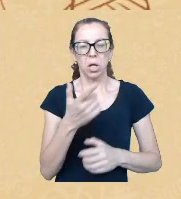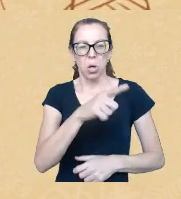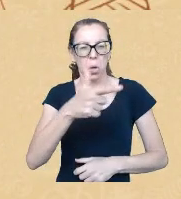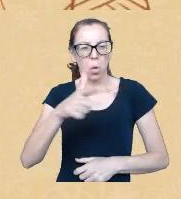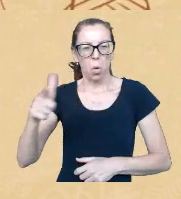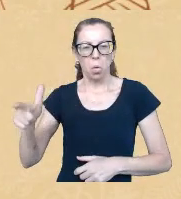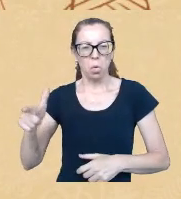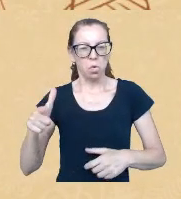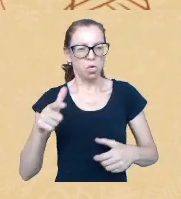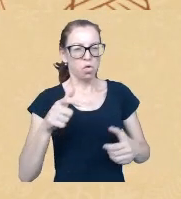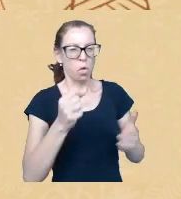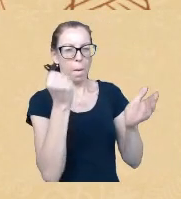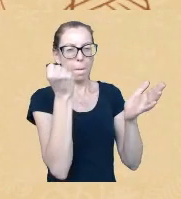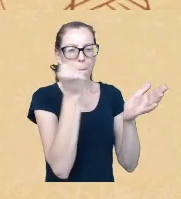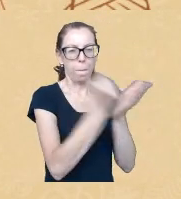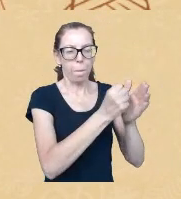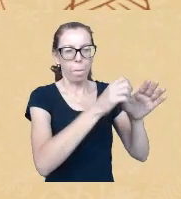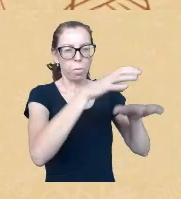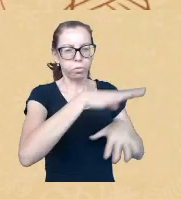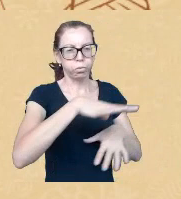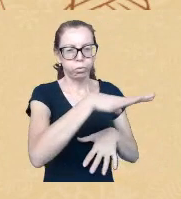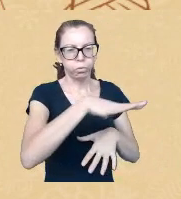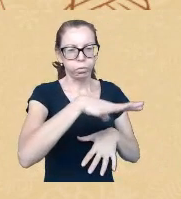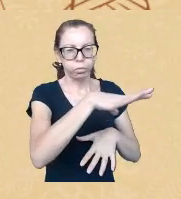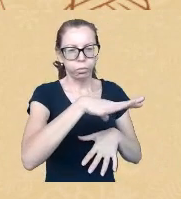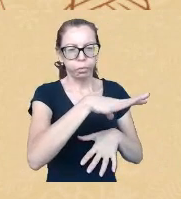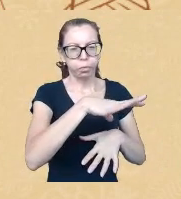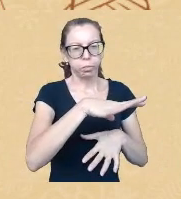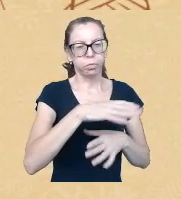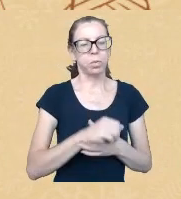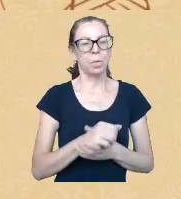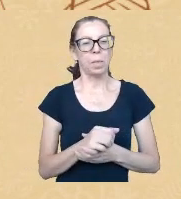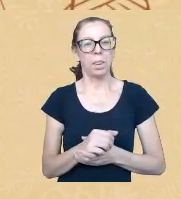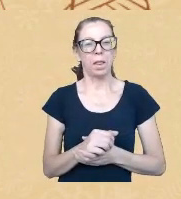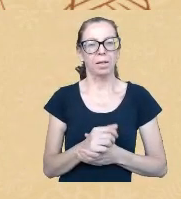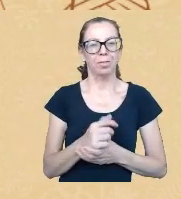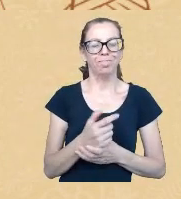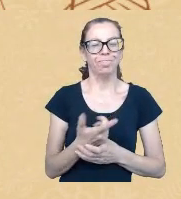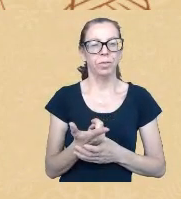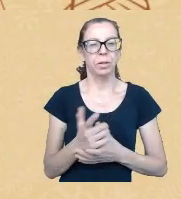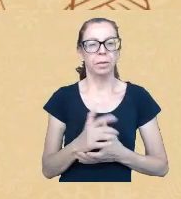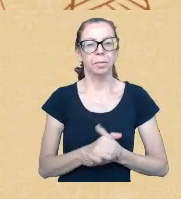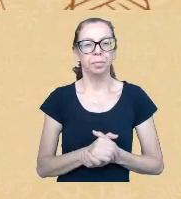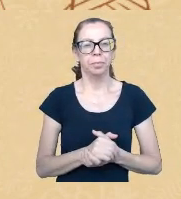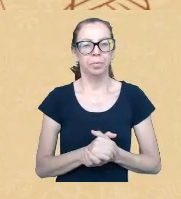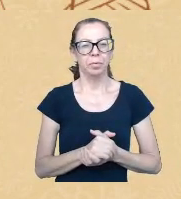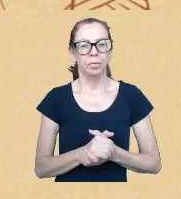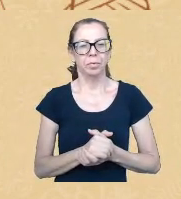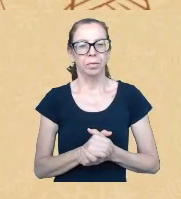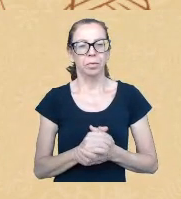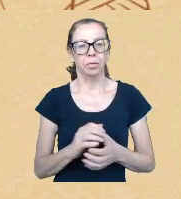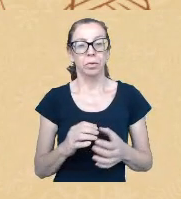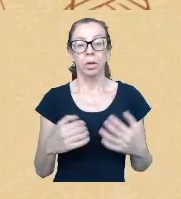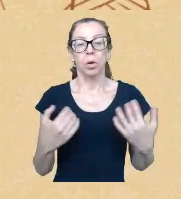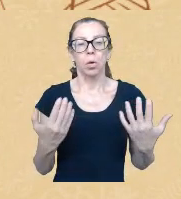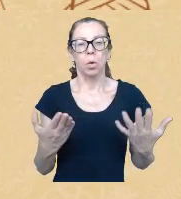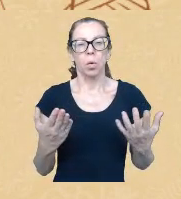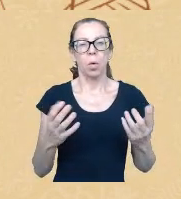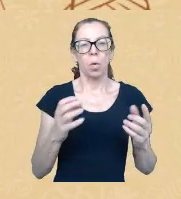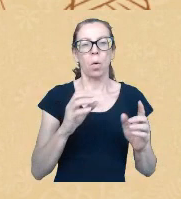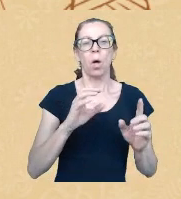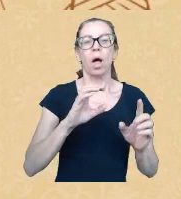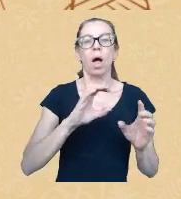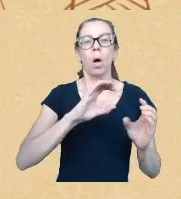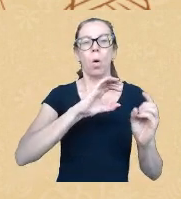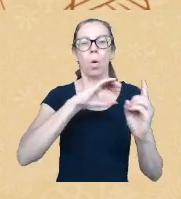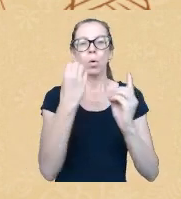nesses licenciamentos que não fosse atinocida e aí com a constituição de 88 e com